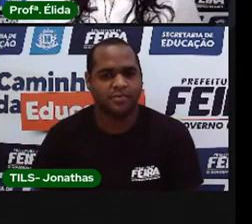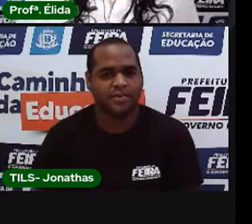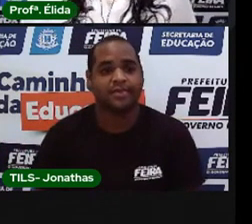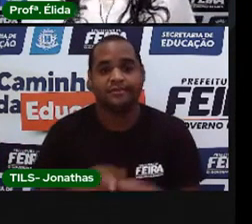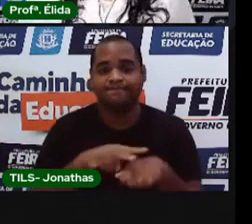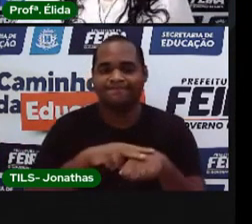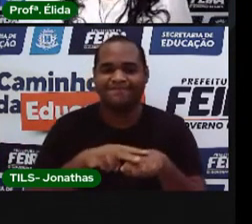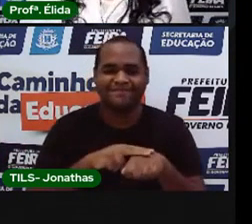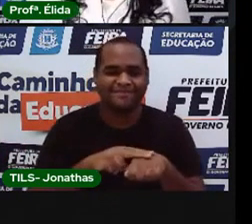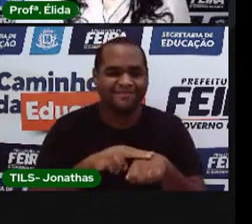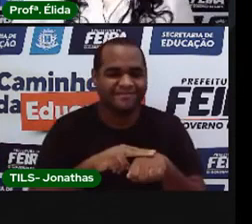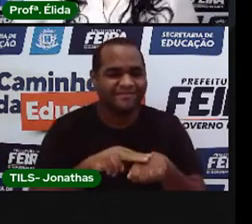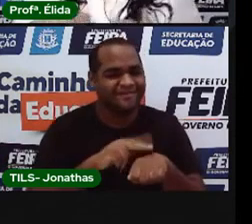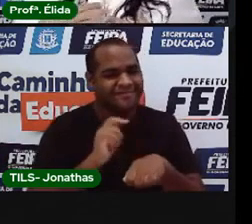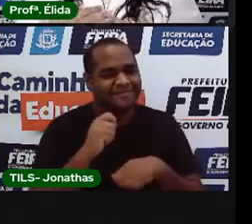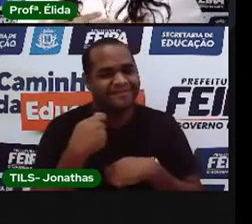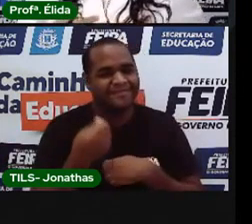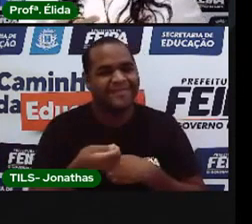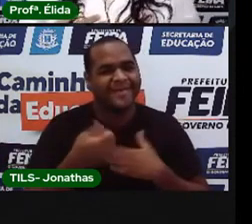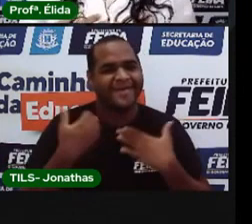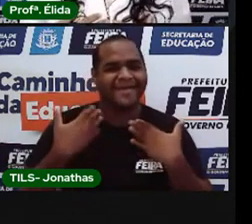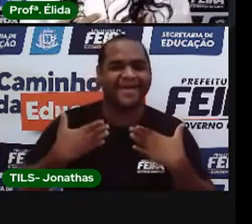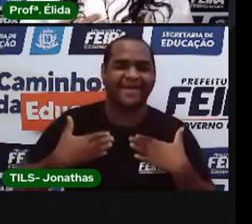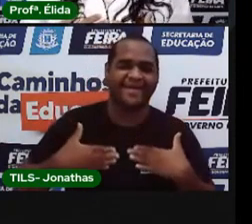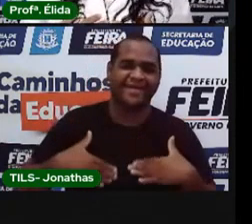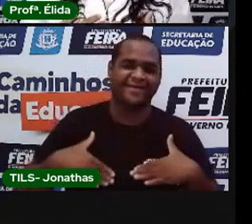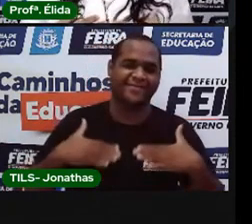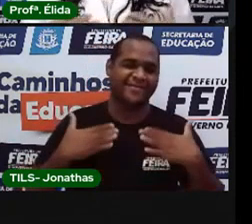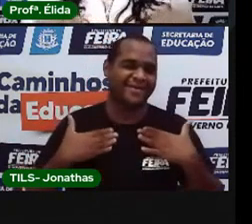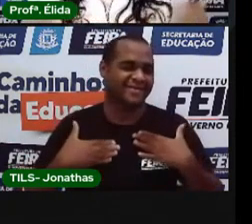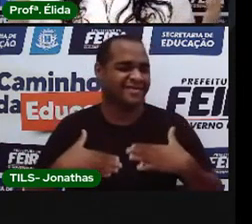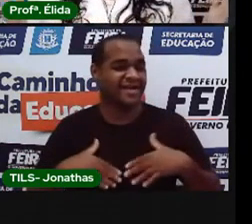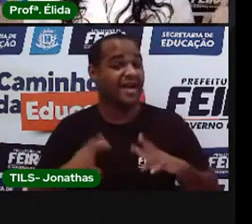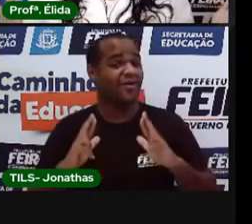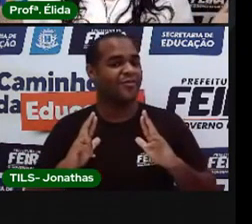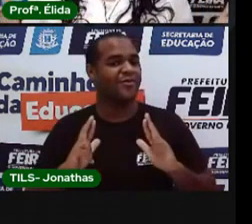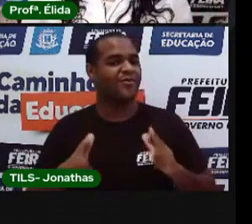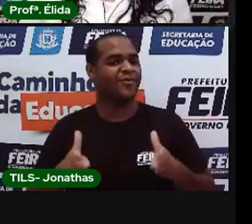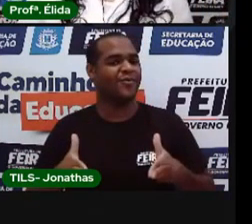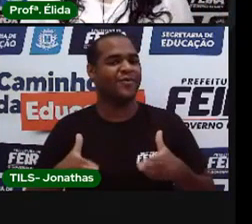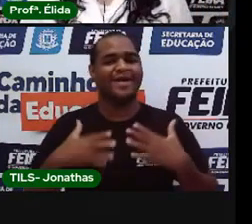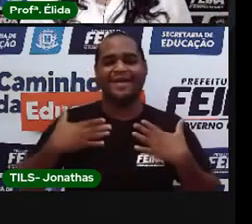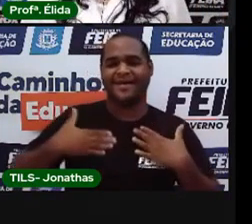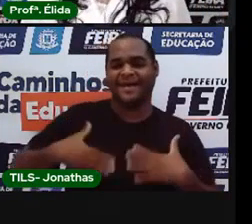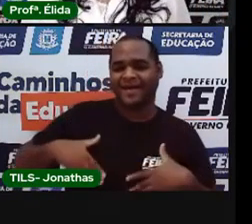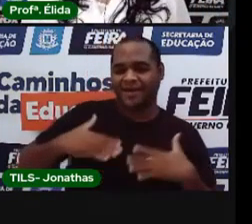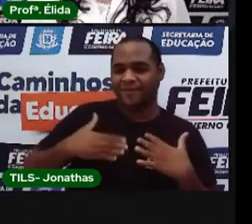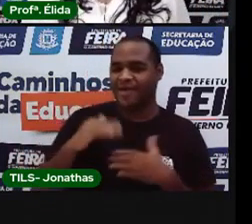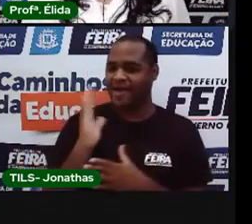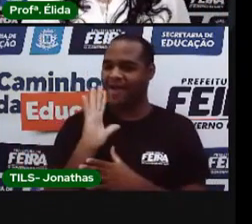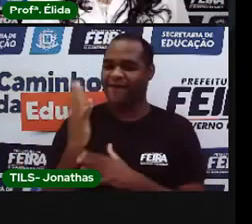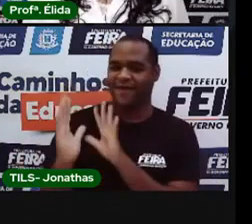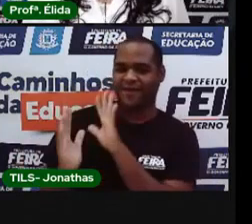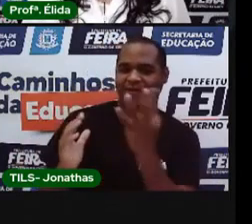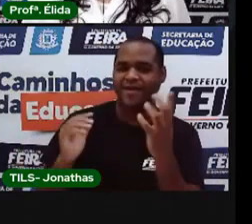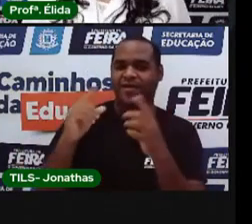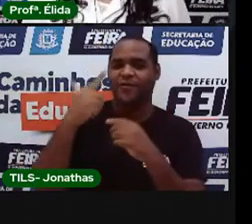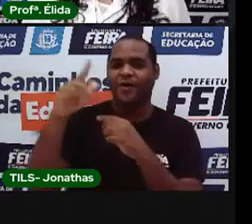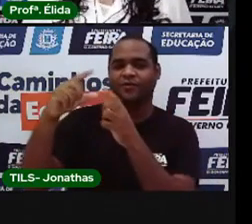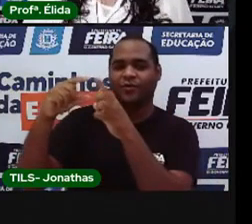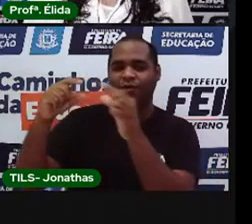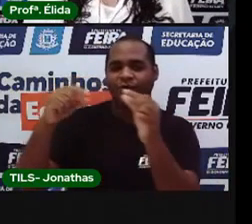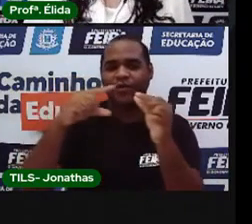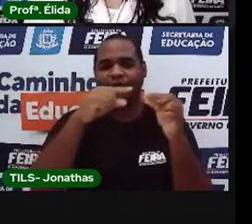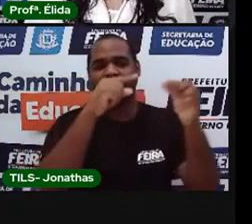Verde. A calma é tranquila como as árvores e leve como folha ao vento.